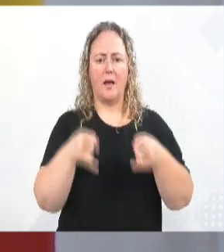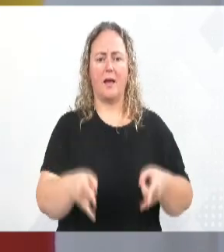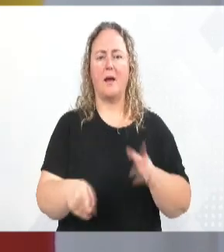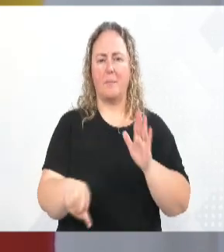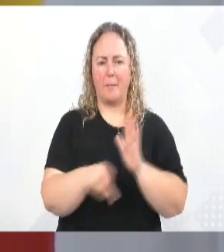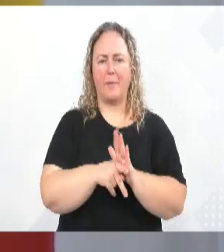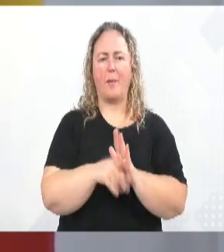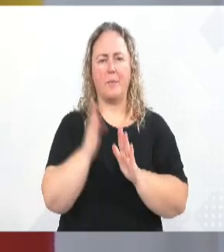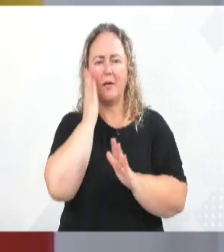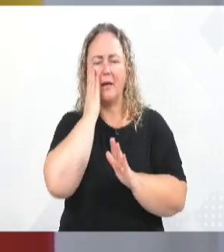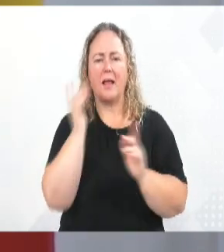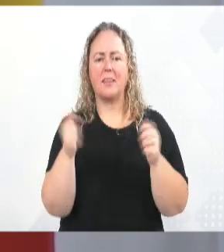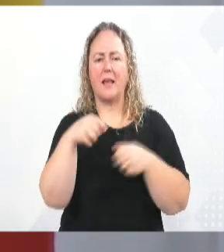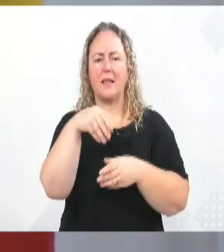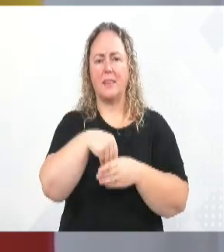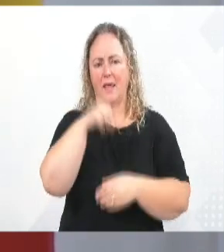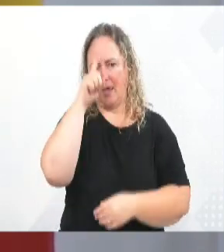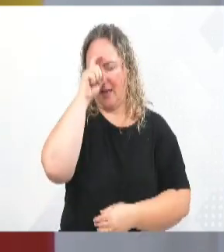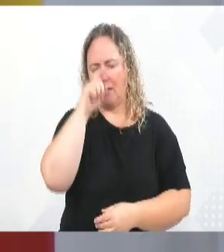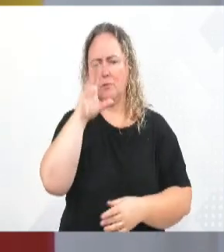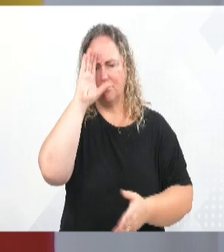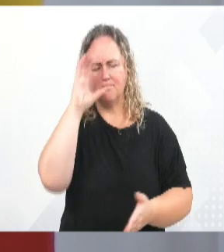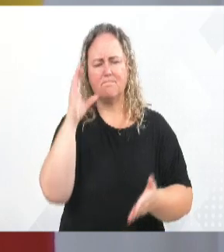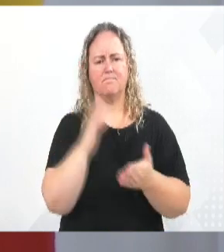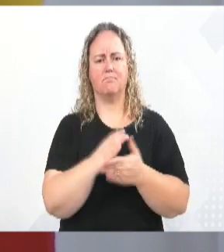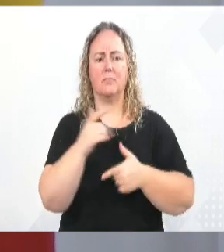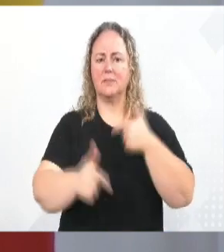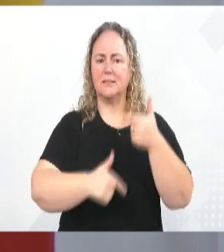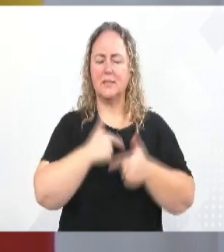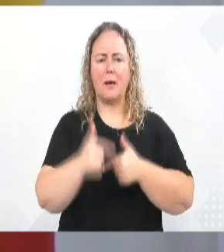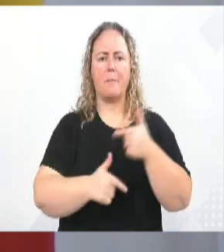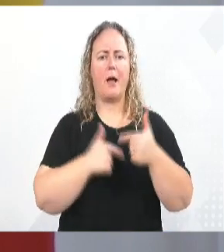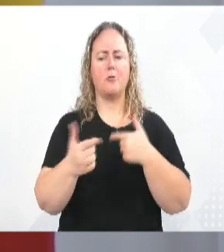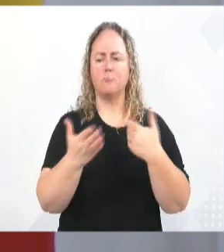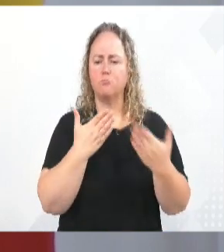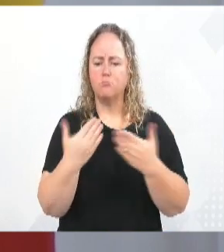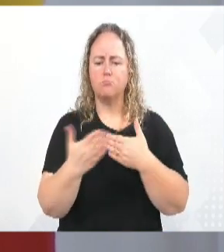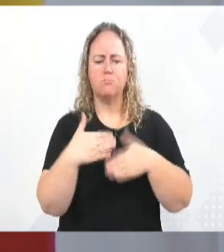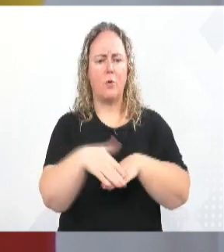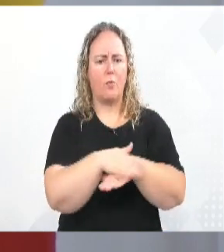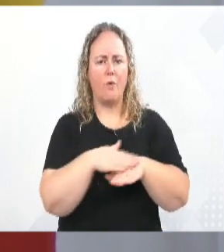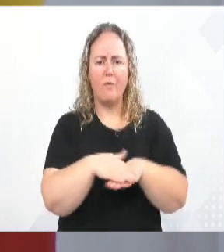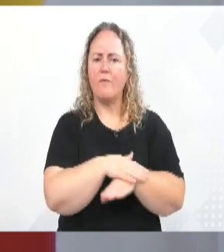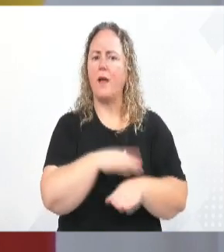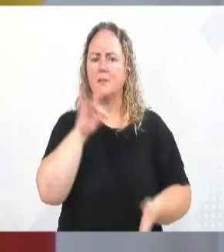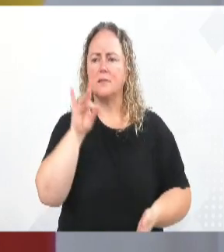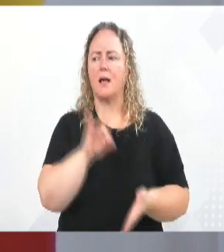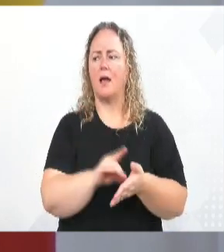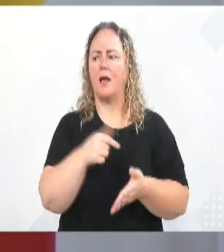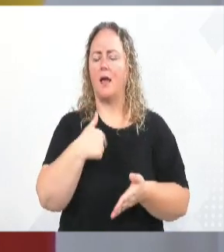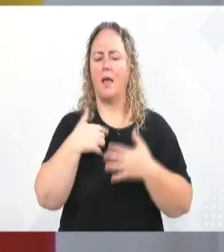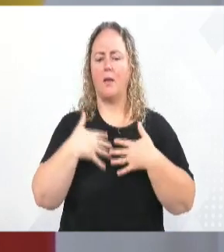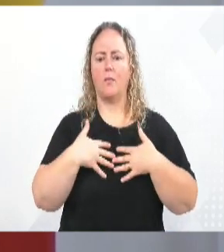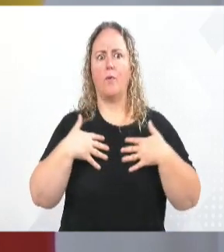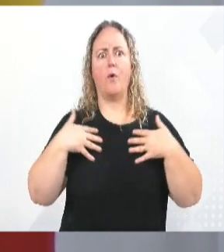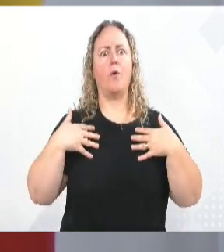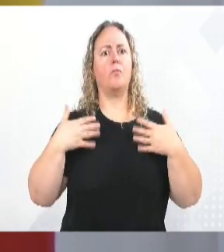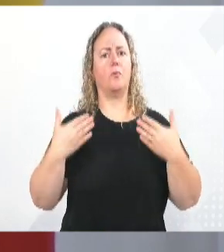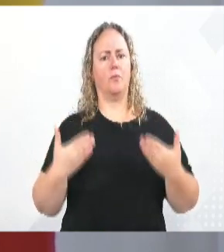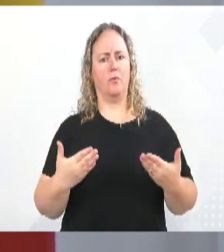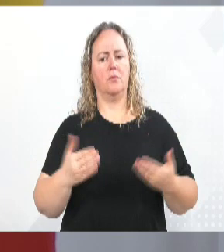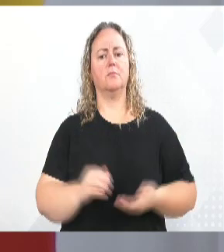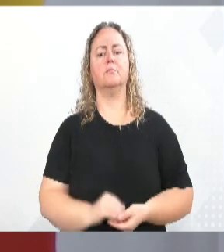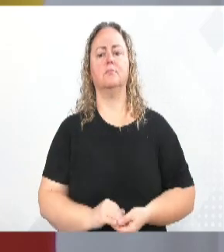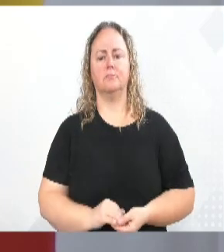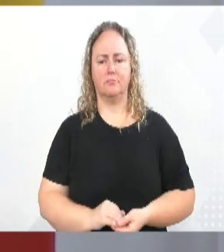acredito nisso, no trabalho que realmente dialoga, que resolve os problemas e que entrega. Então, tenho muito orgulho e aqui faço esse reconhecimento a todo